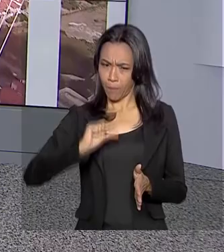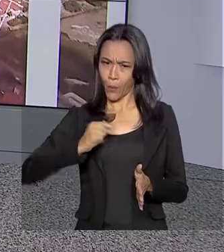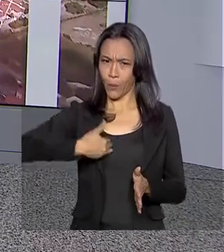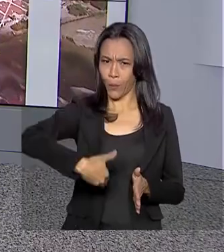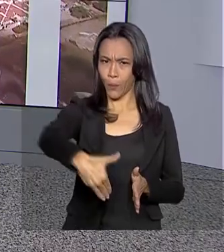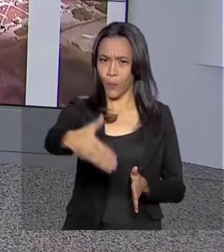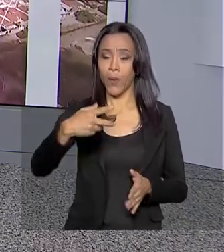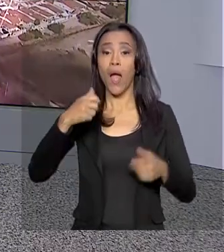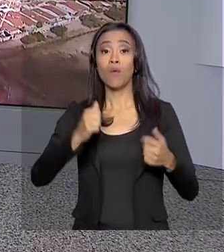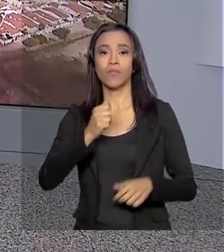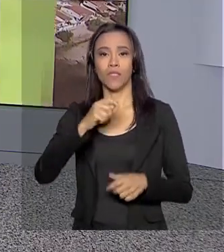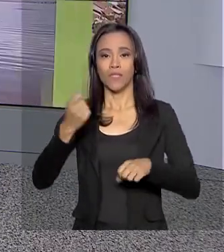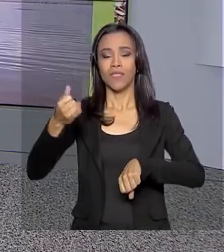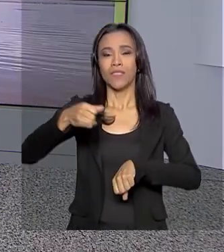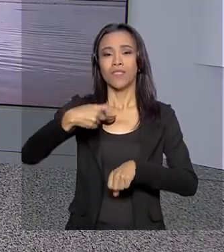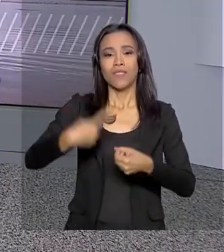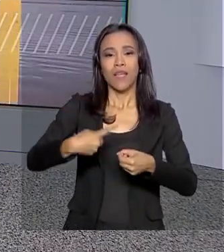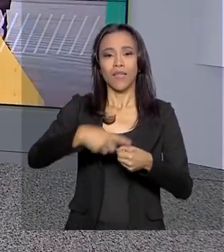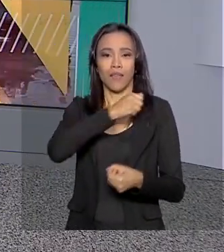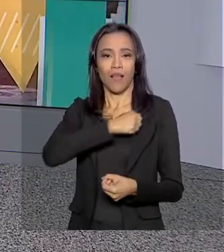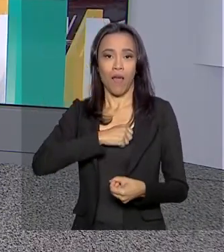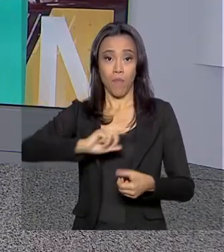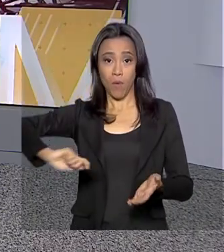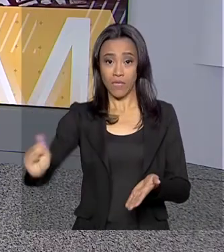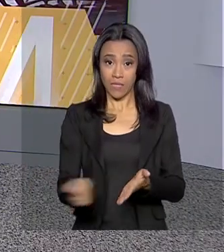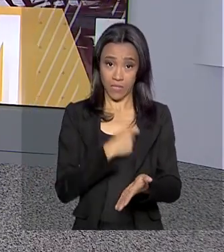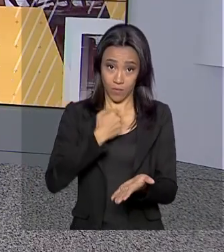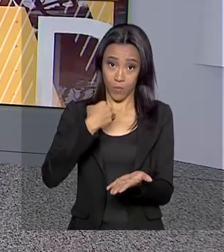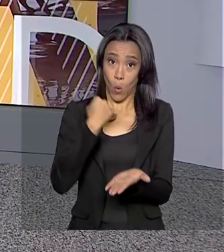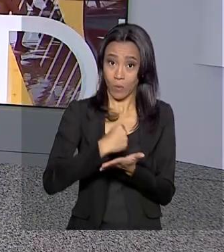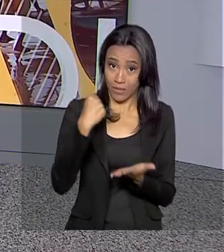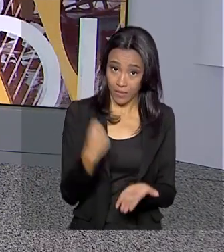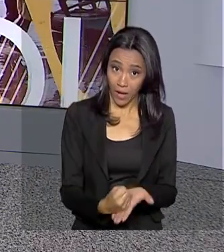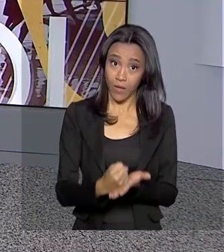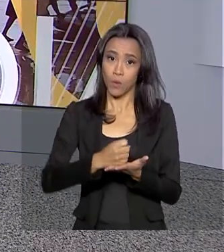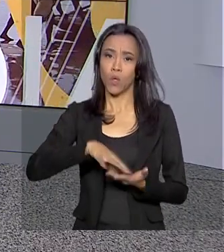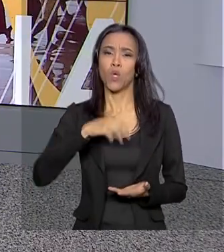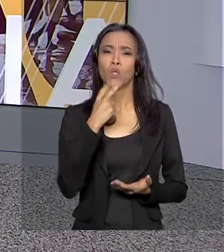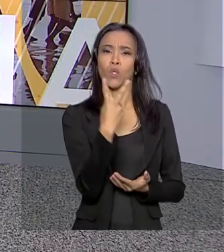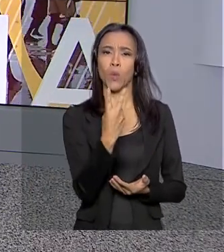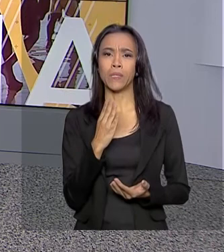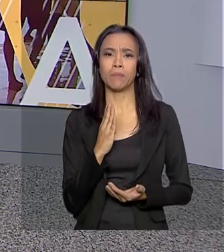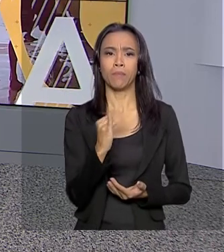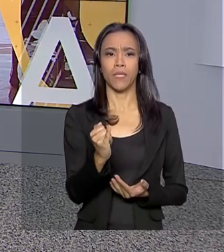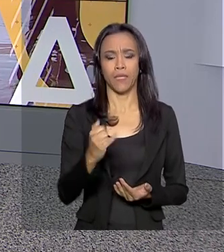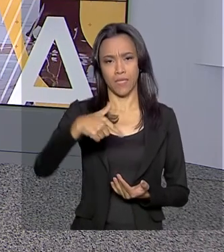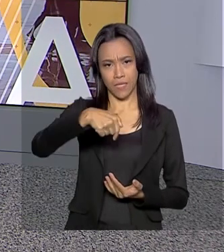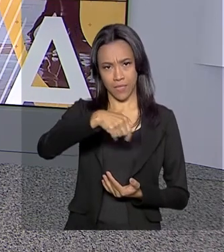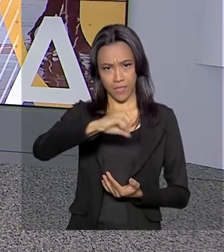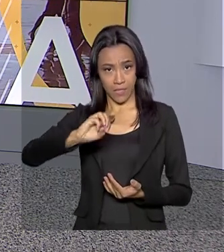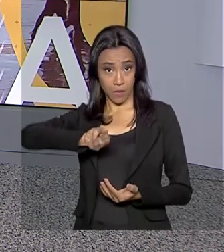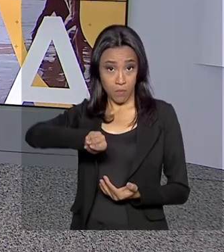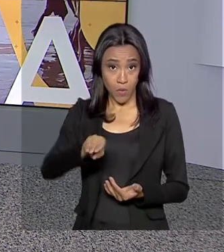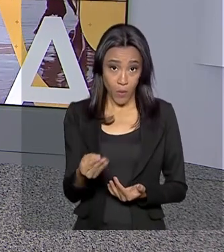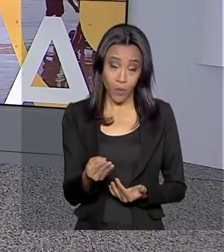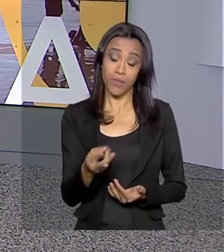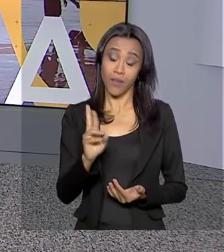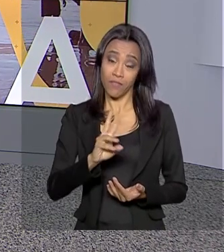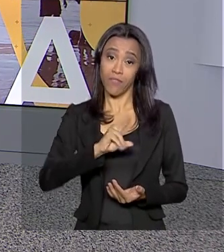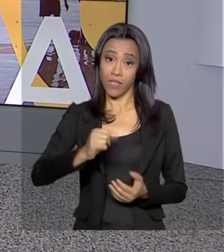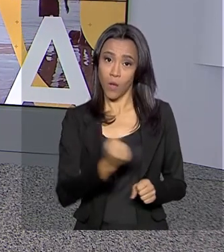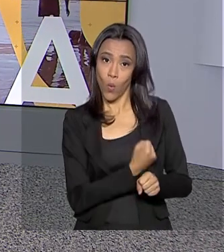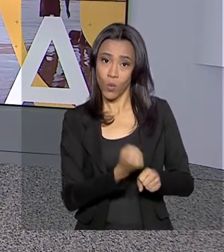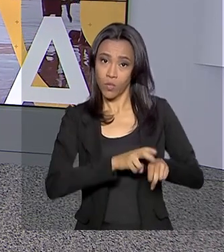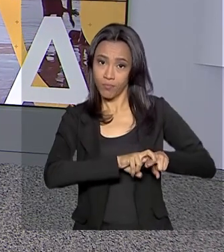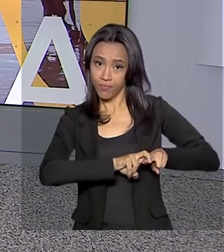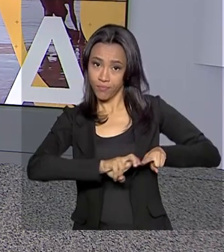Anápolis, Goiás, o contrato de concessão da Ferrovia Norte-Sul. 2 bilhões e 700 milhões de reais vão ser investidos no trecho